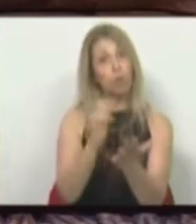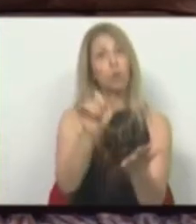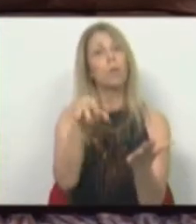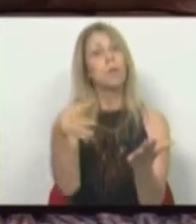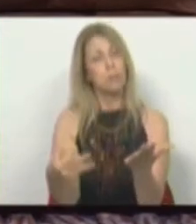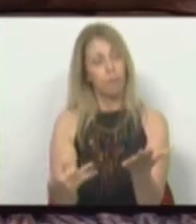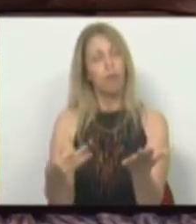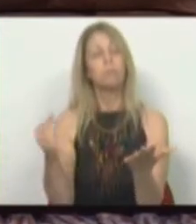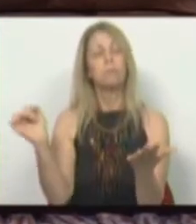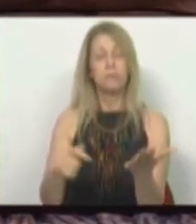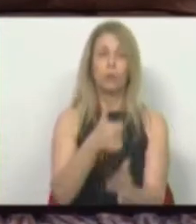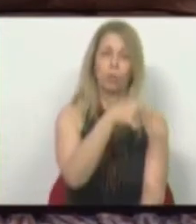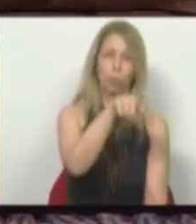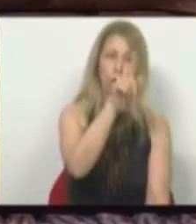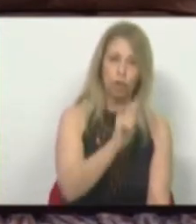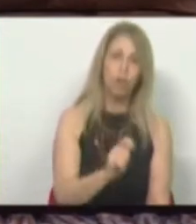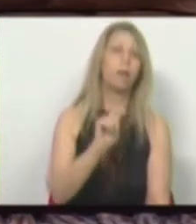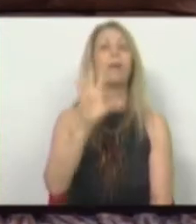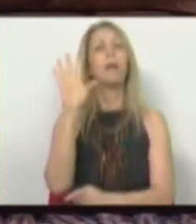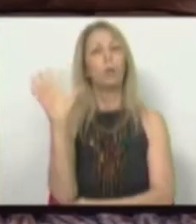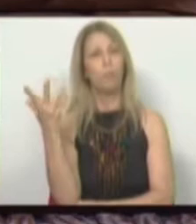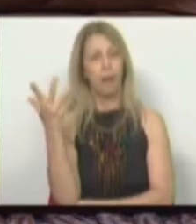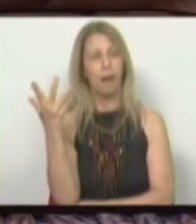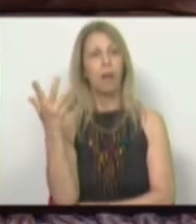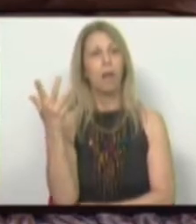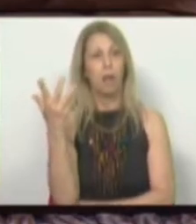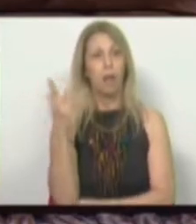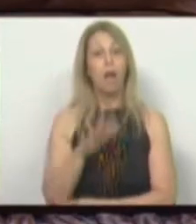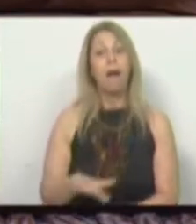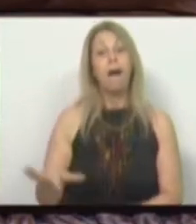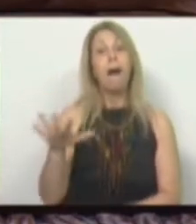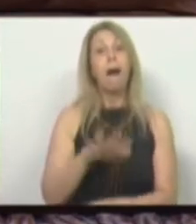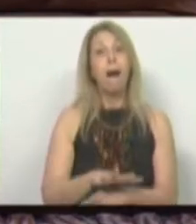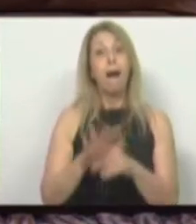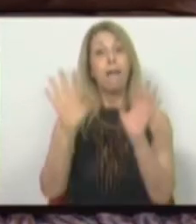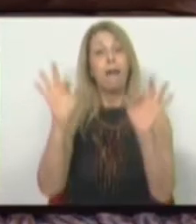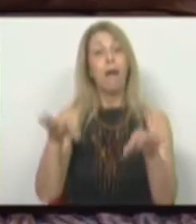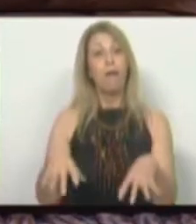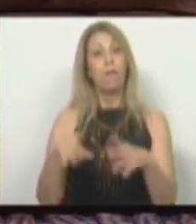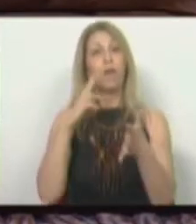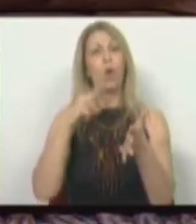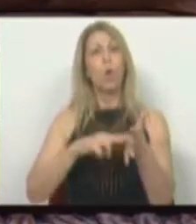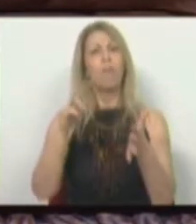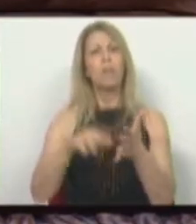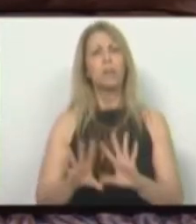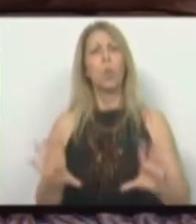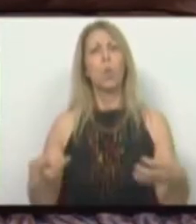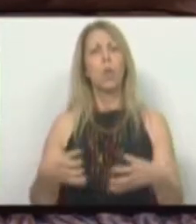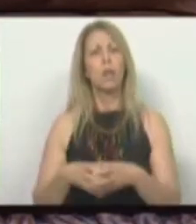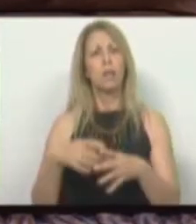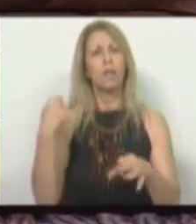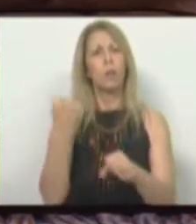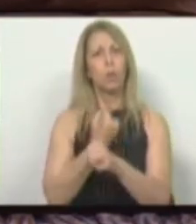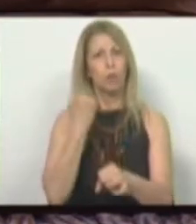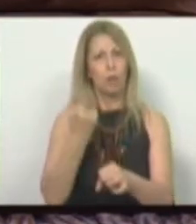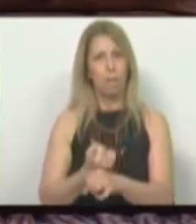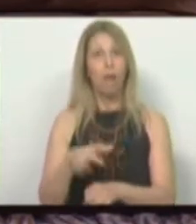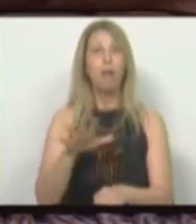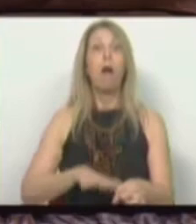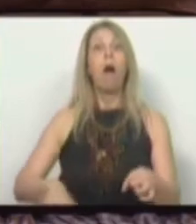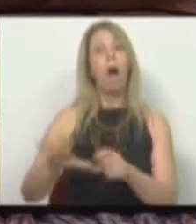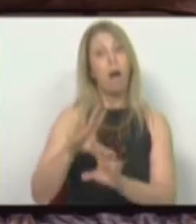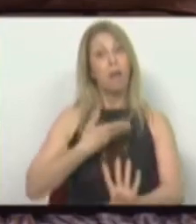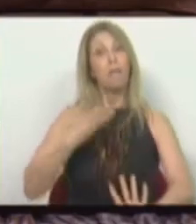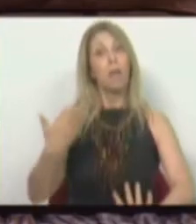Português, do Bloco de Esquerda e do PAN na área da caducidade das convenções coletivas de trabalho, na área dos direitos dos